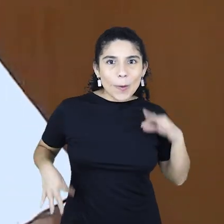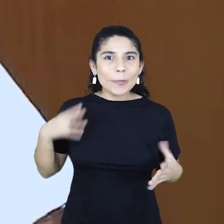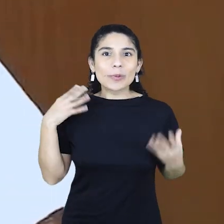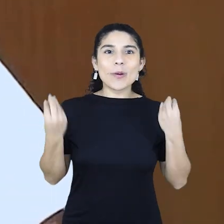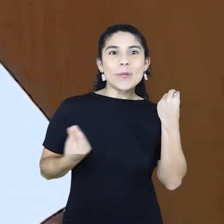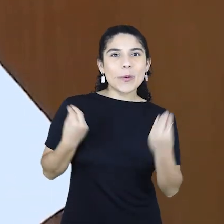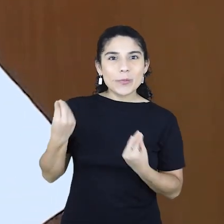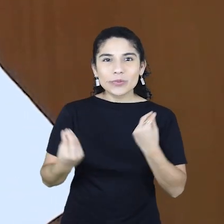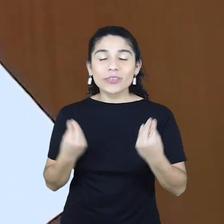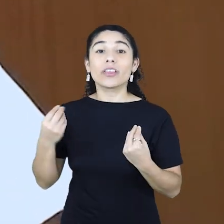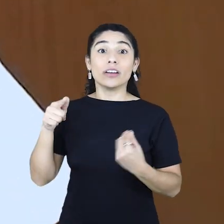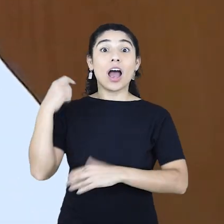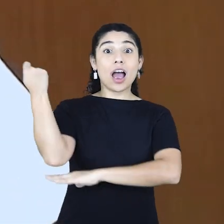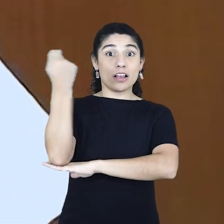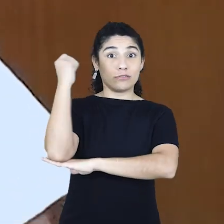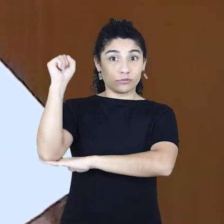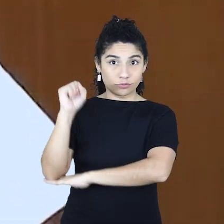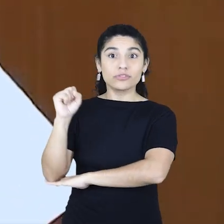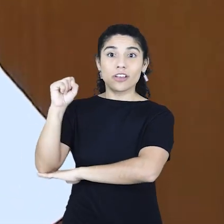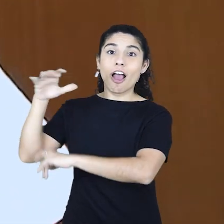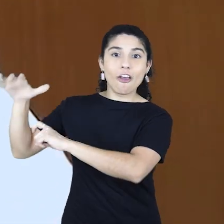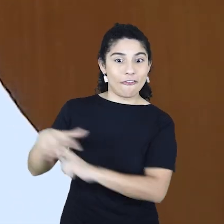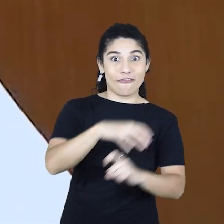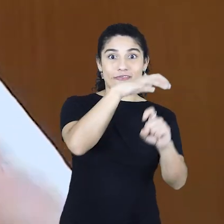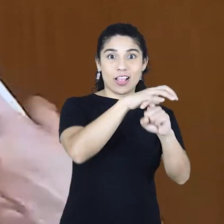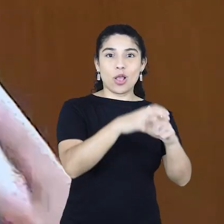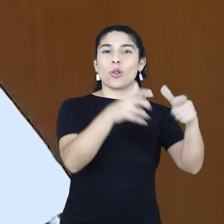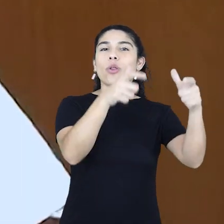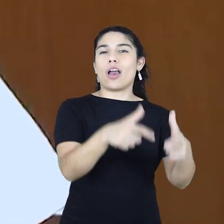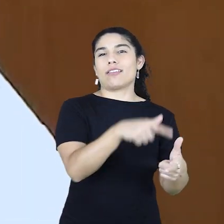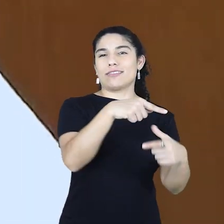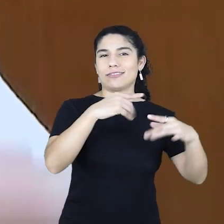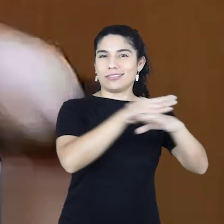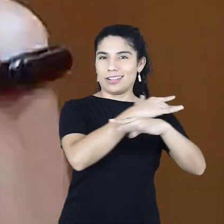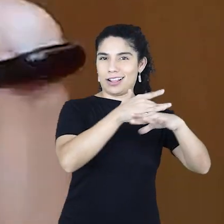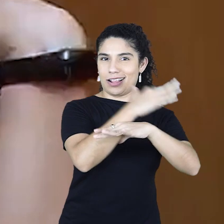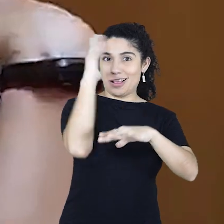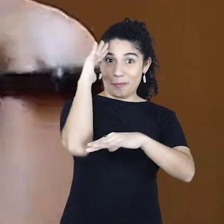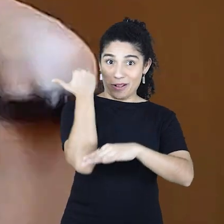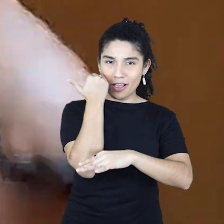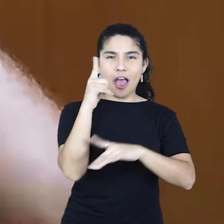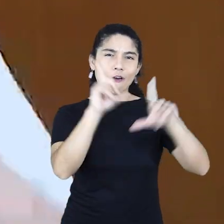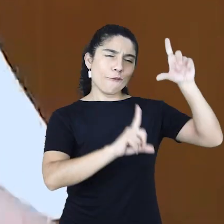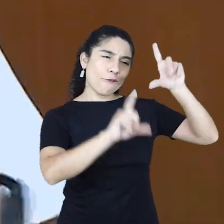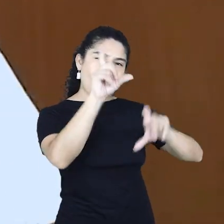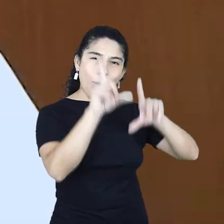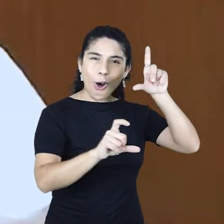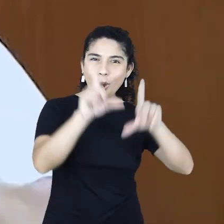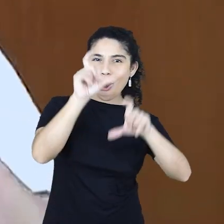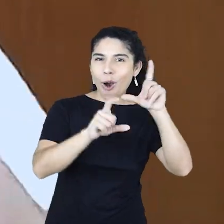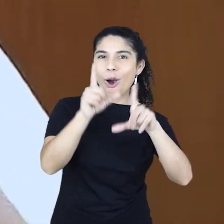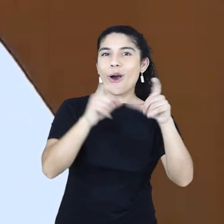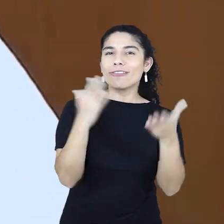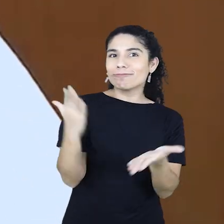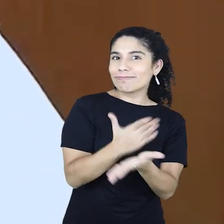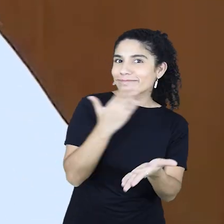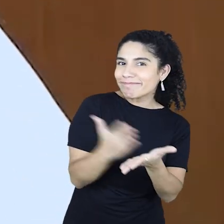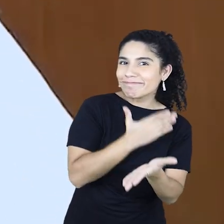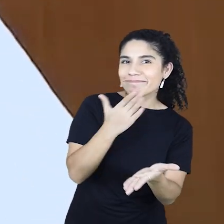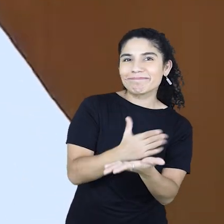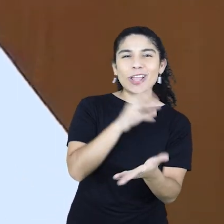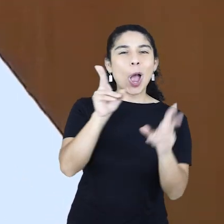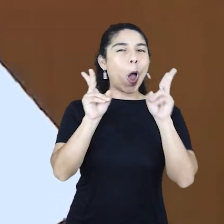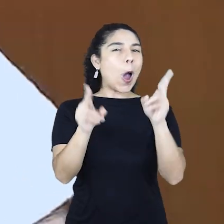trazendo isso para cá, para o Rio Grande do Sul, para a Feira de Santa Maria, para tirar foto, para, sabe, para todo um